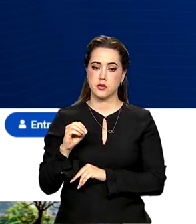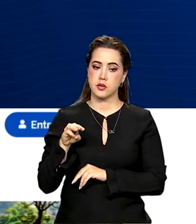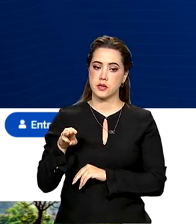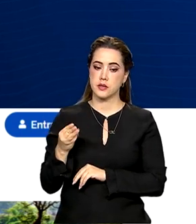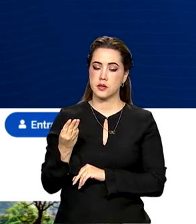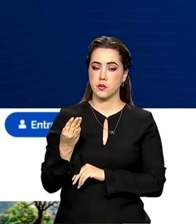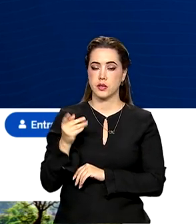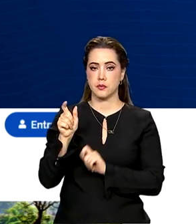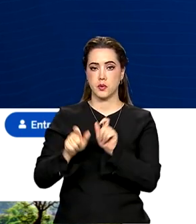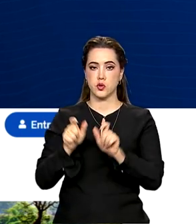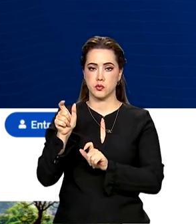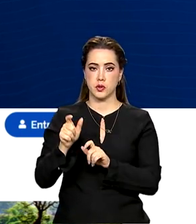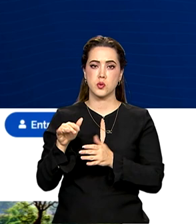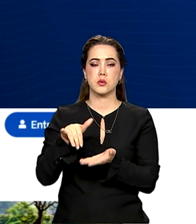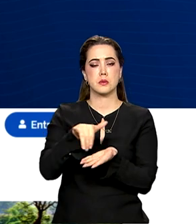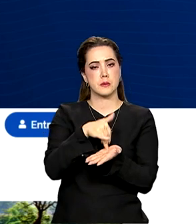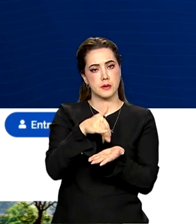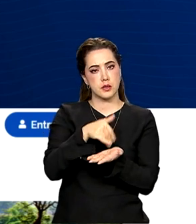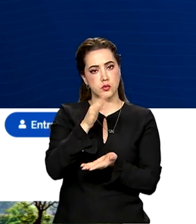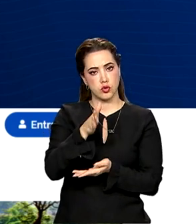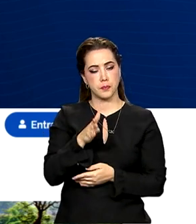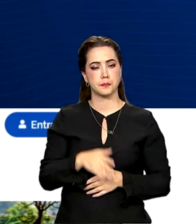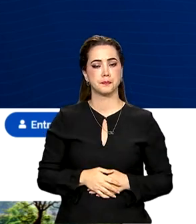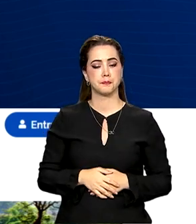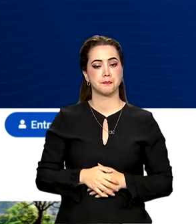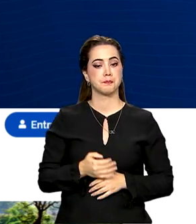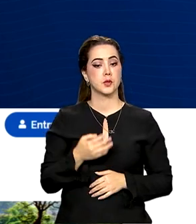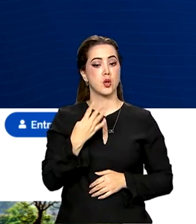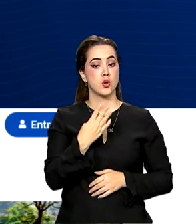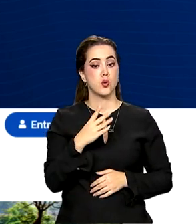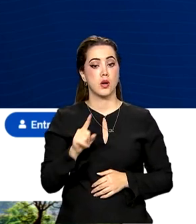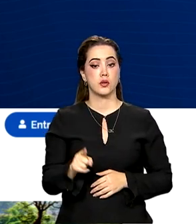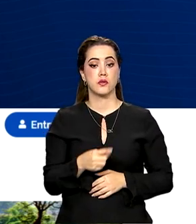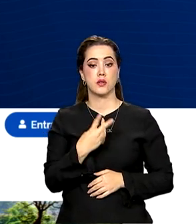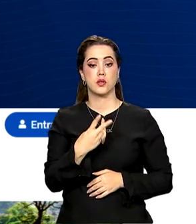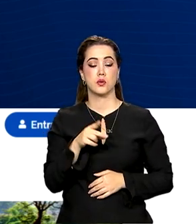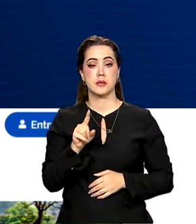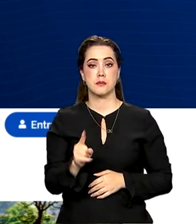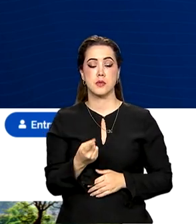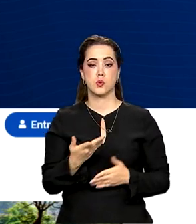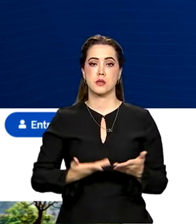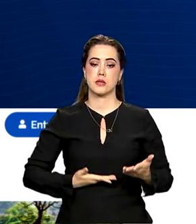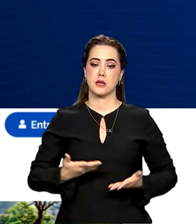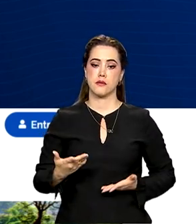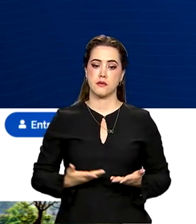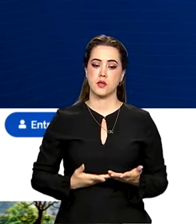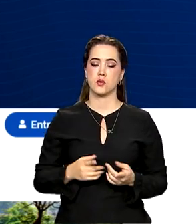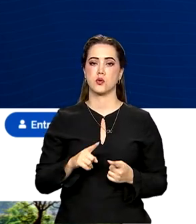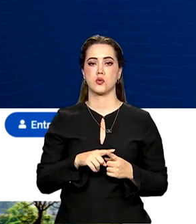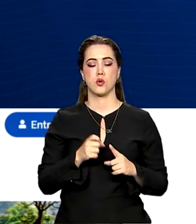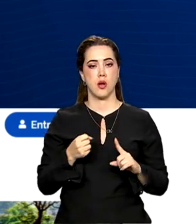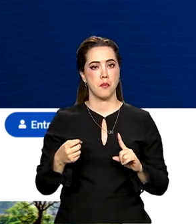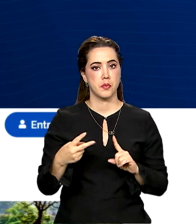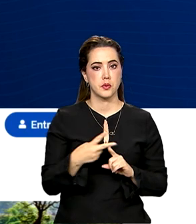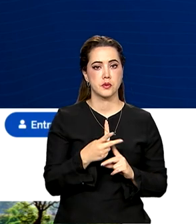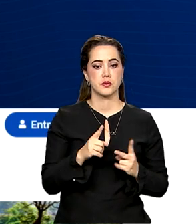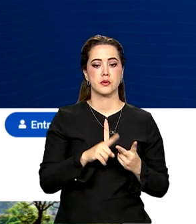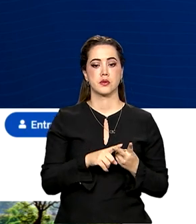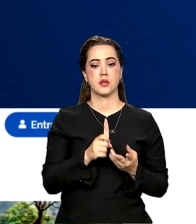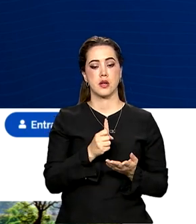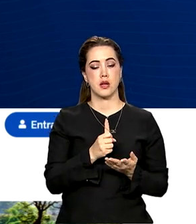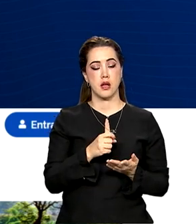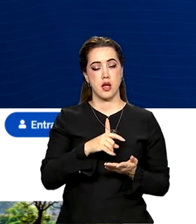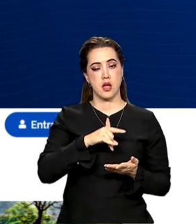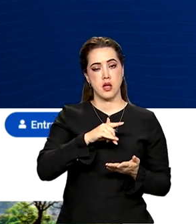milhões de brasileiros cadastrados. São 4.200 serviços, como o INSS, as carteiras de